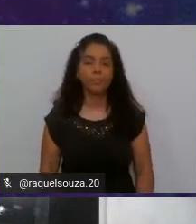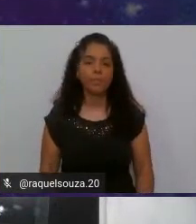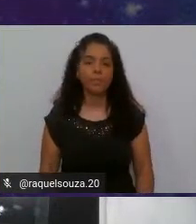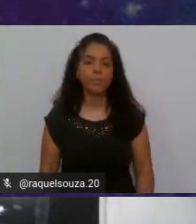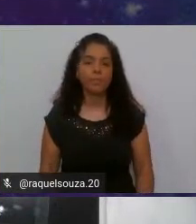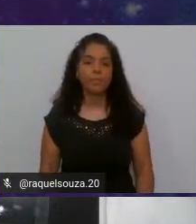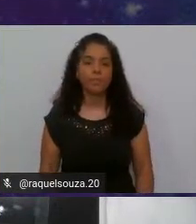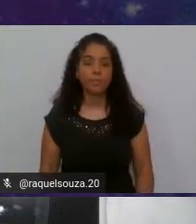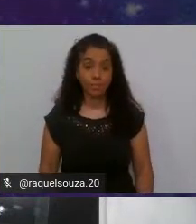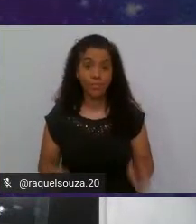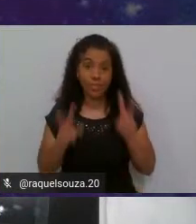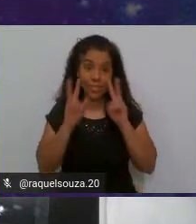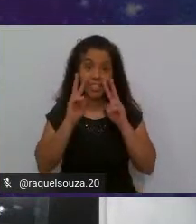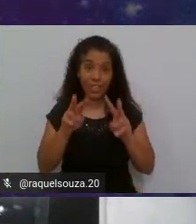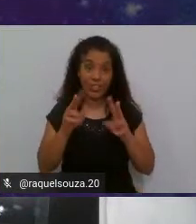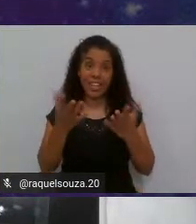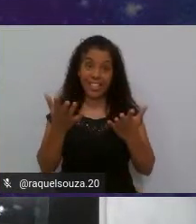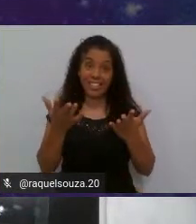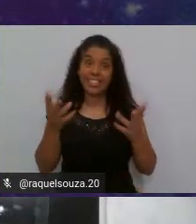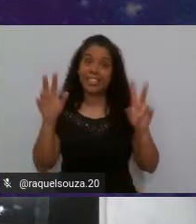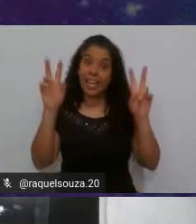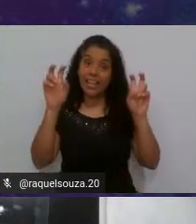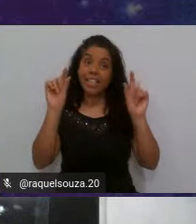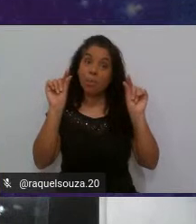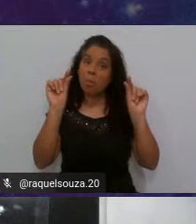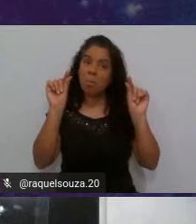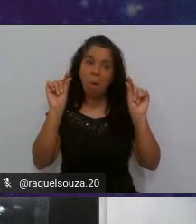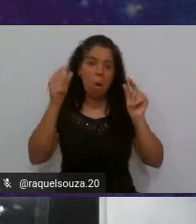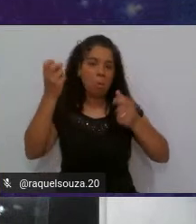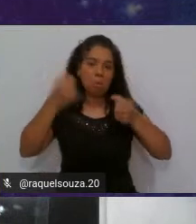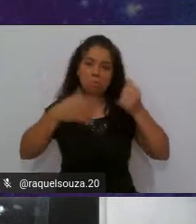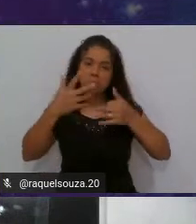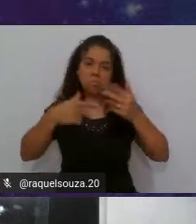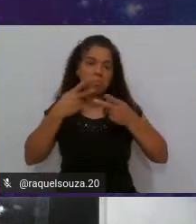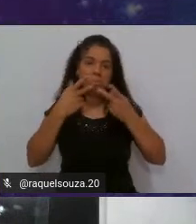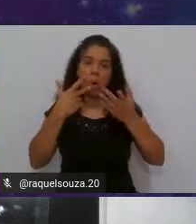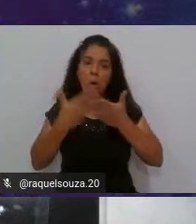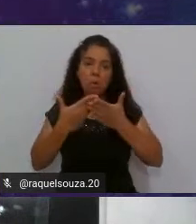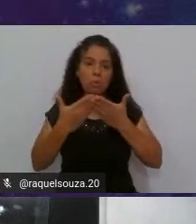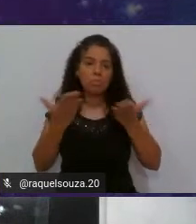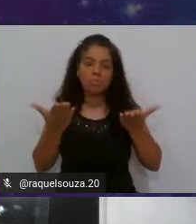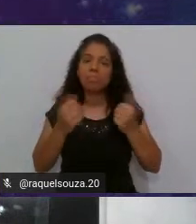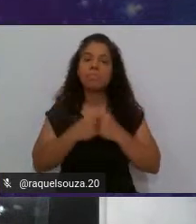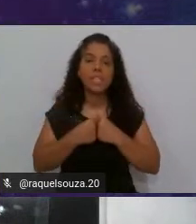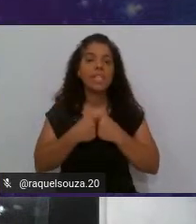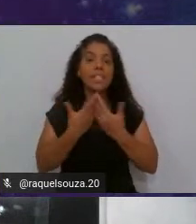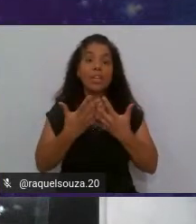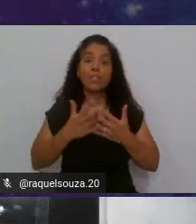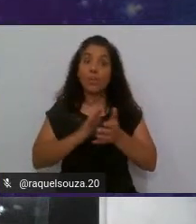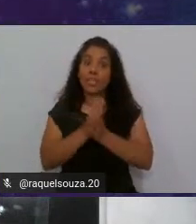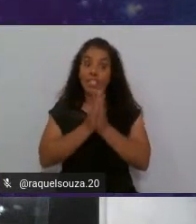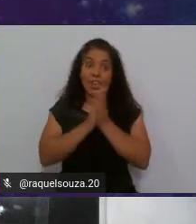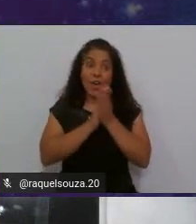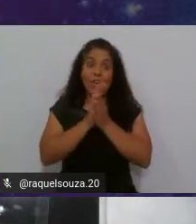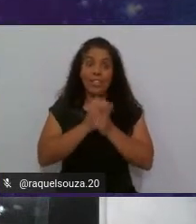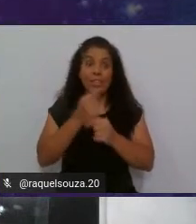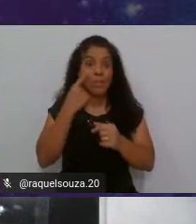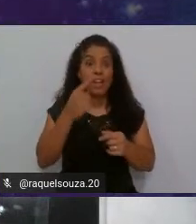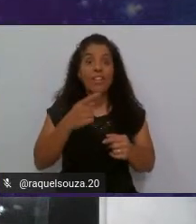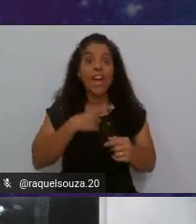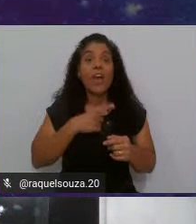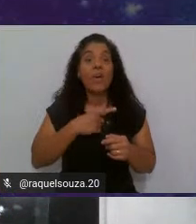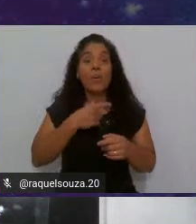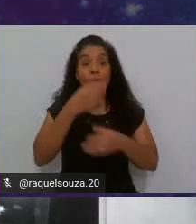Vocês estão vendo que é um tema pouco explorado, pouco falado, e eu estou ansiosa para ver os comentários de vocês.